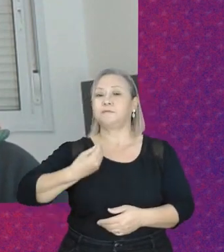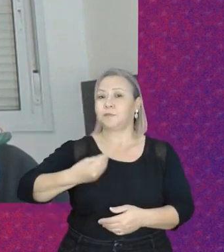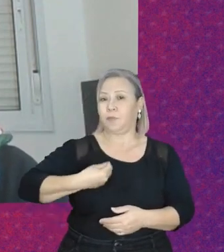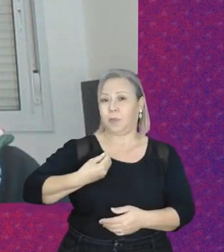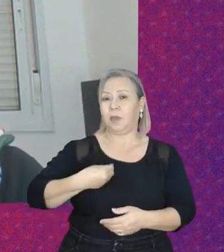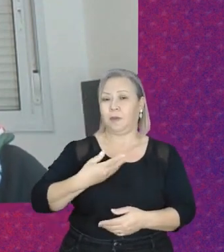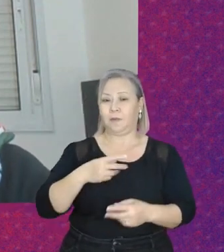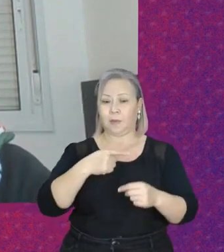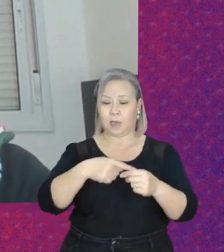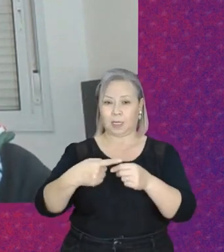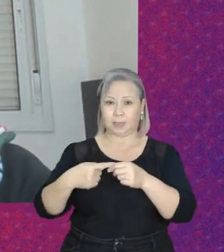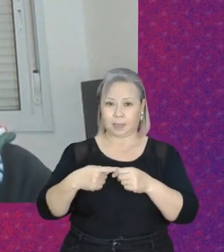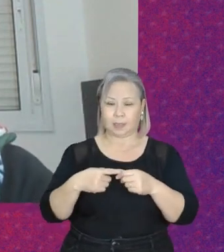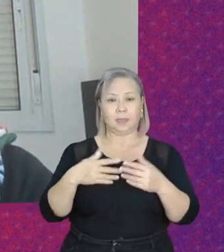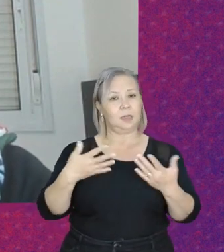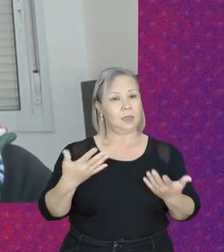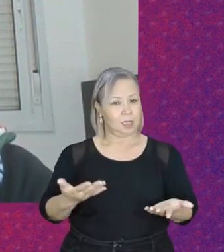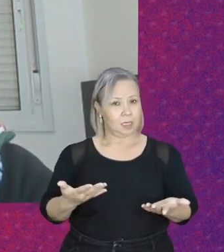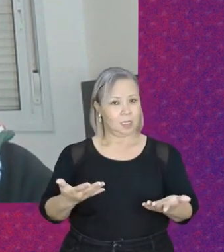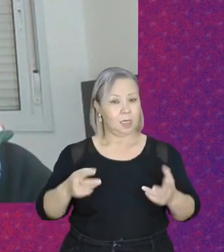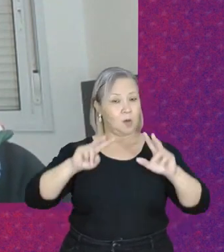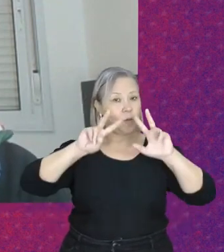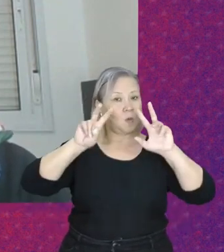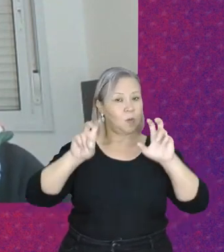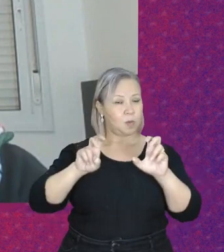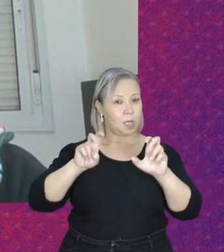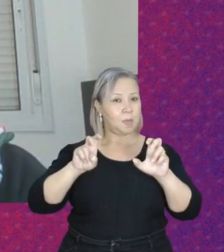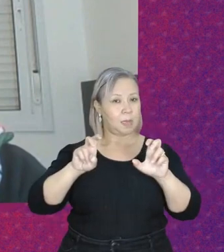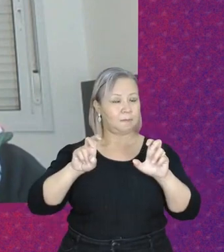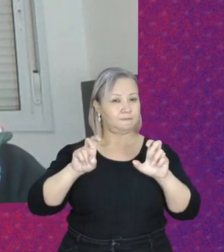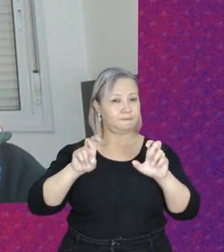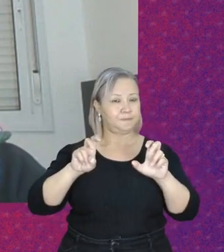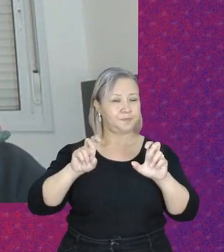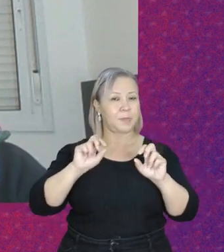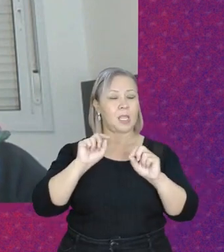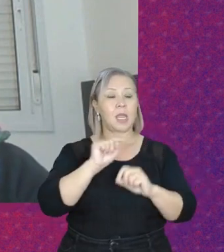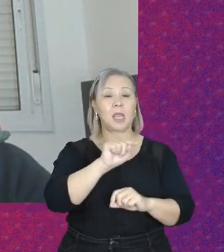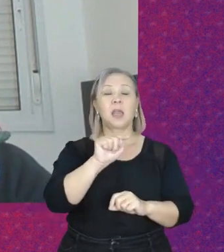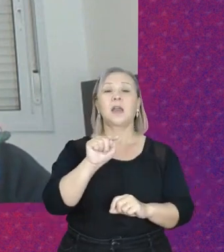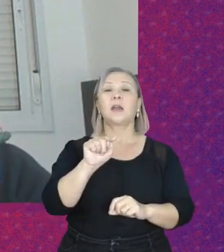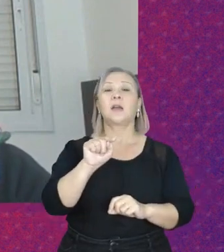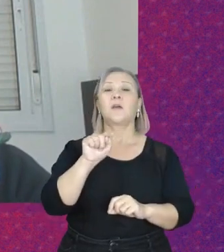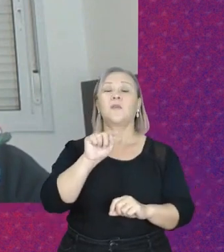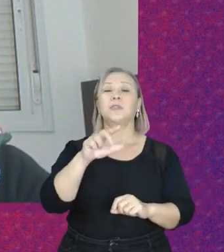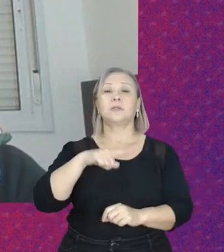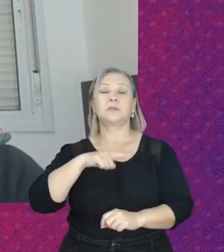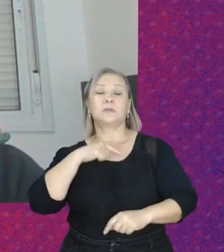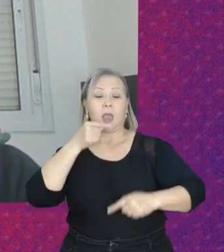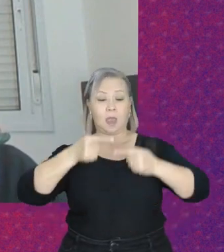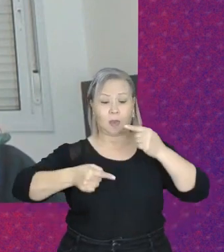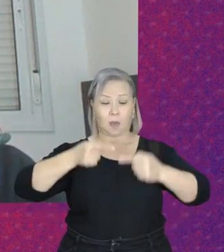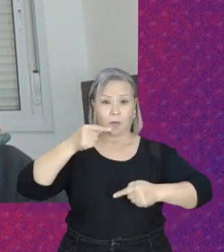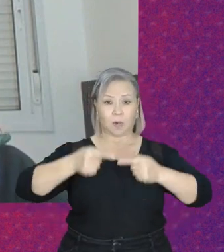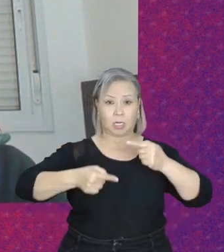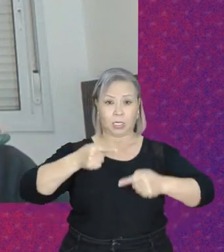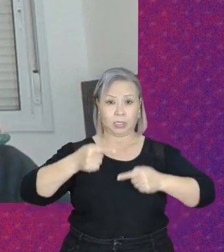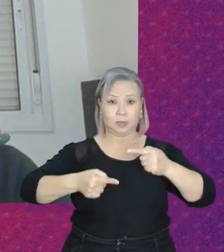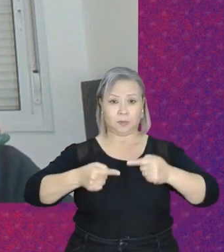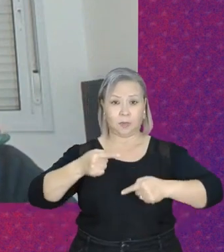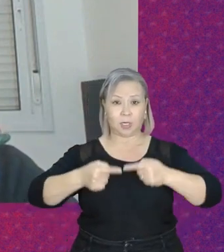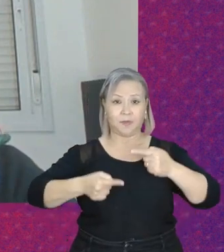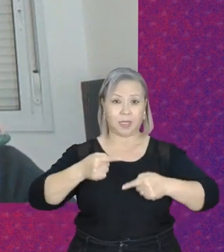cidade. Então, o tema de você ter uma política de